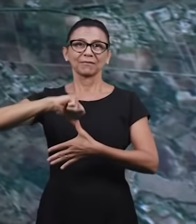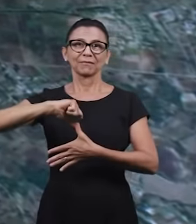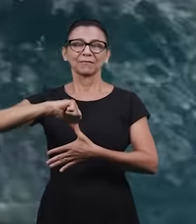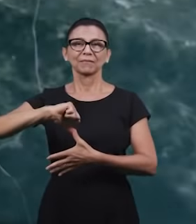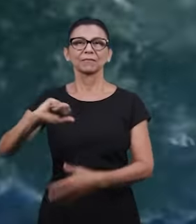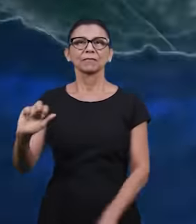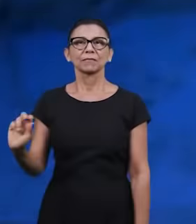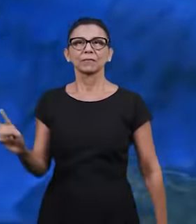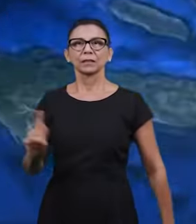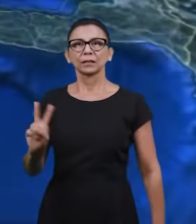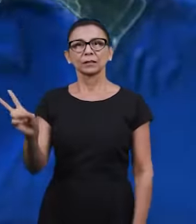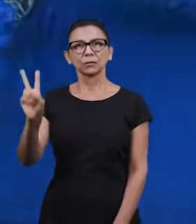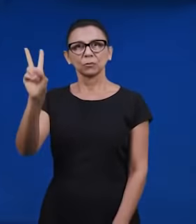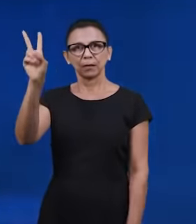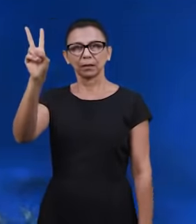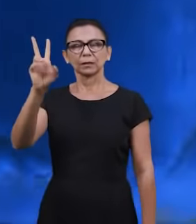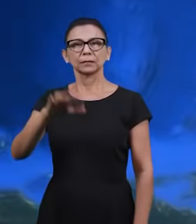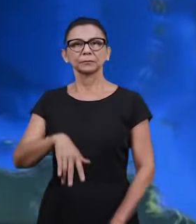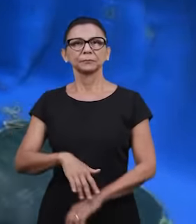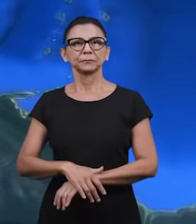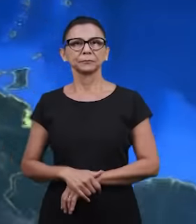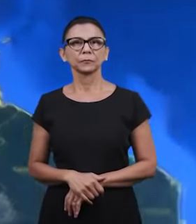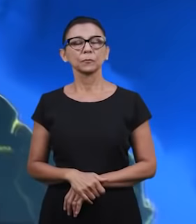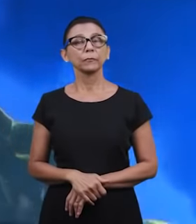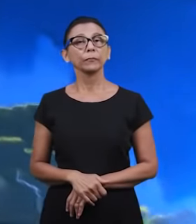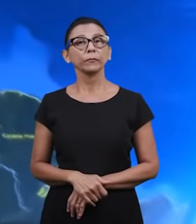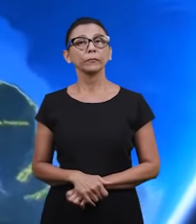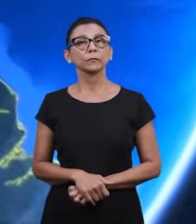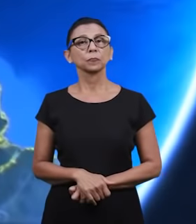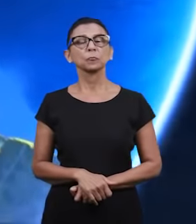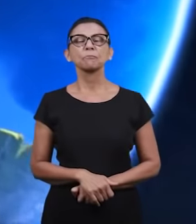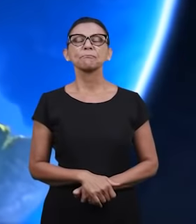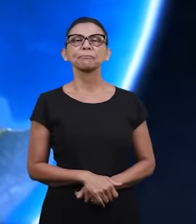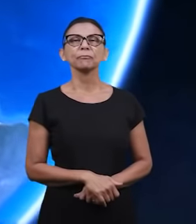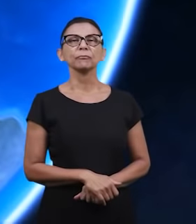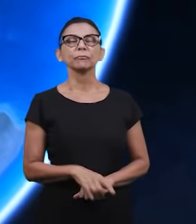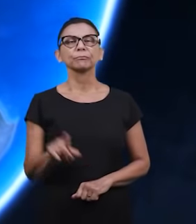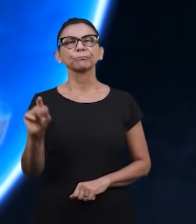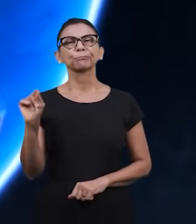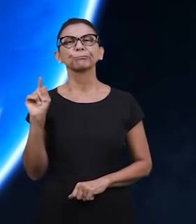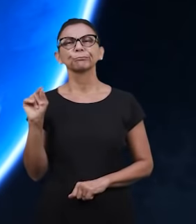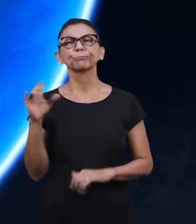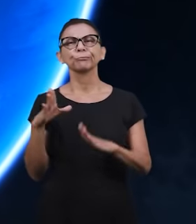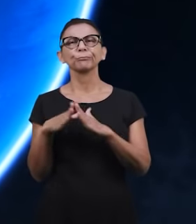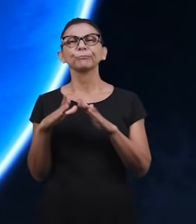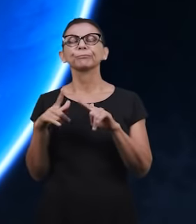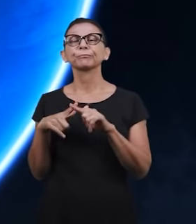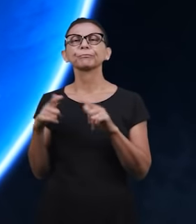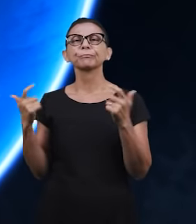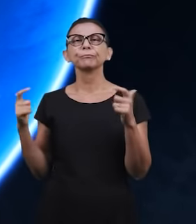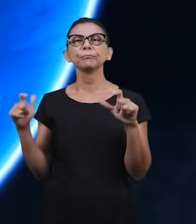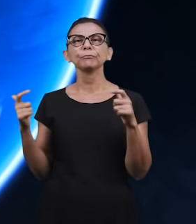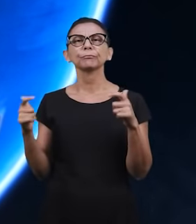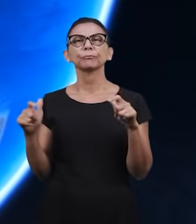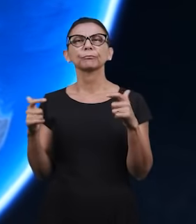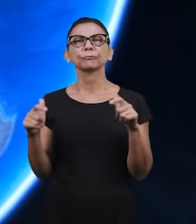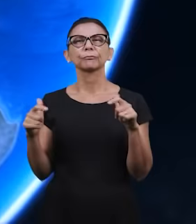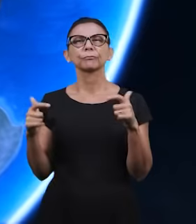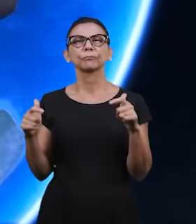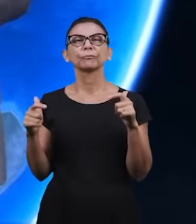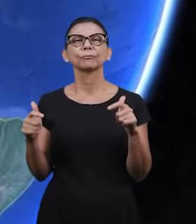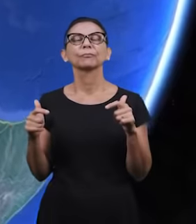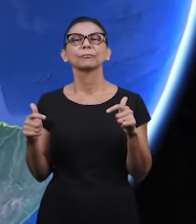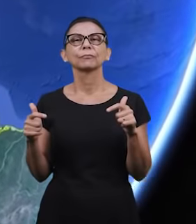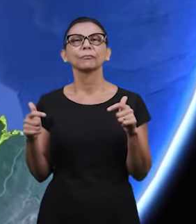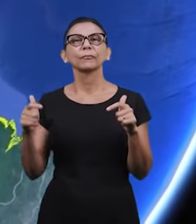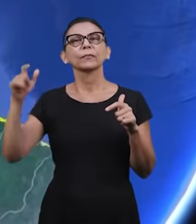E na Venezuela nós vamos chegar agora à nossa igreja que está ali localizada neste país e